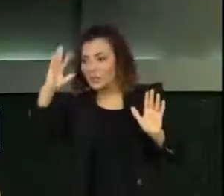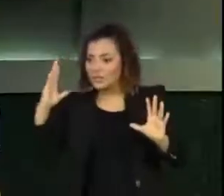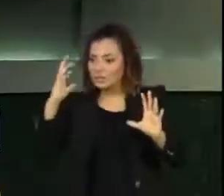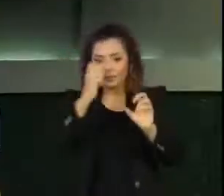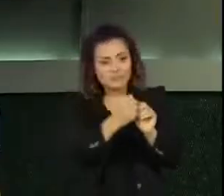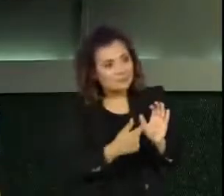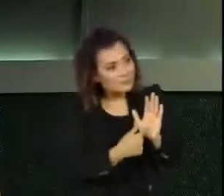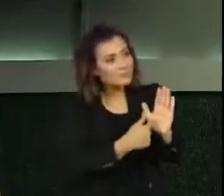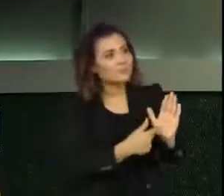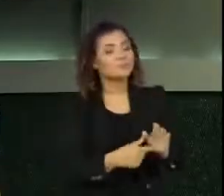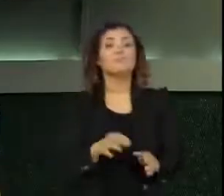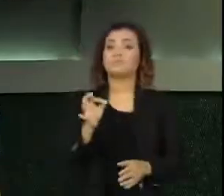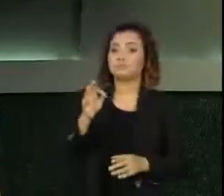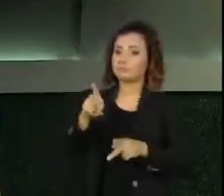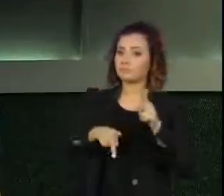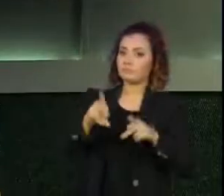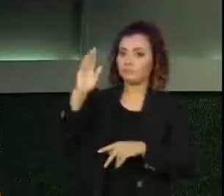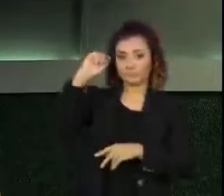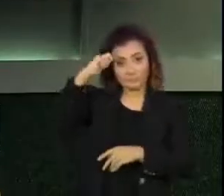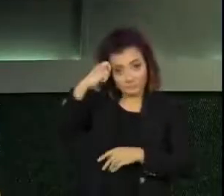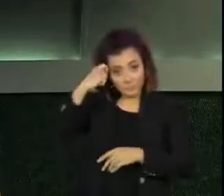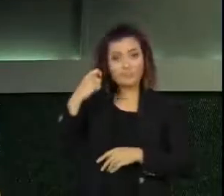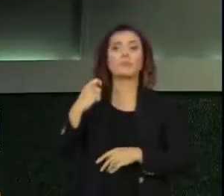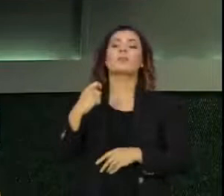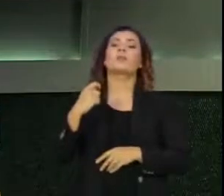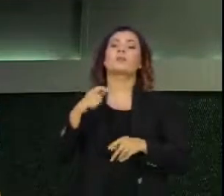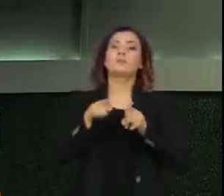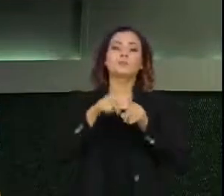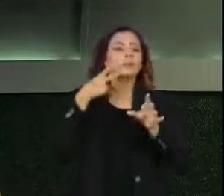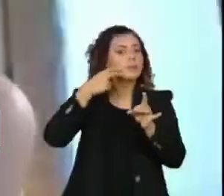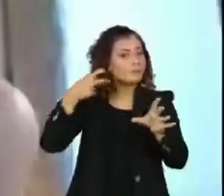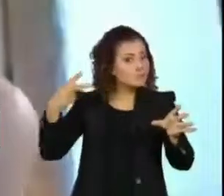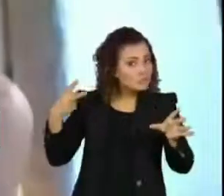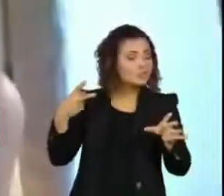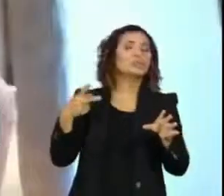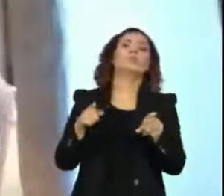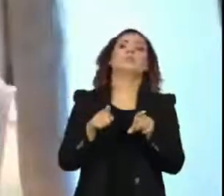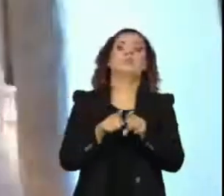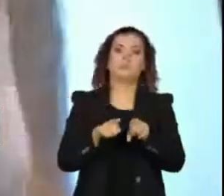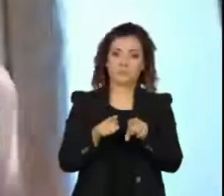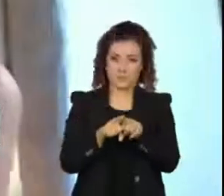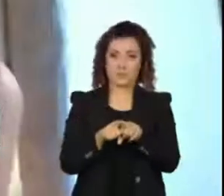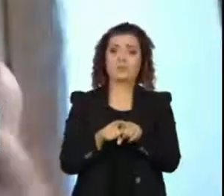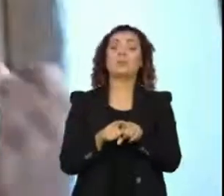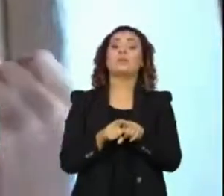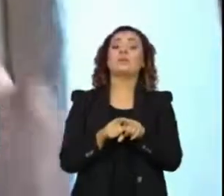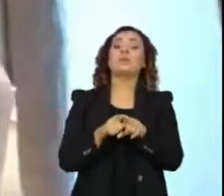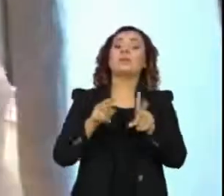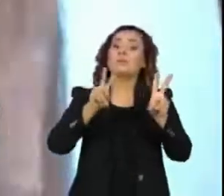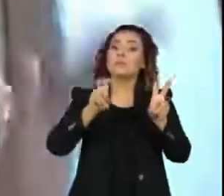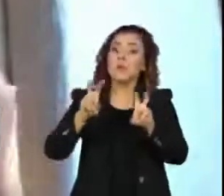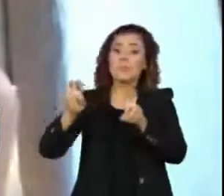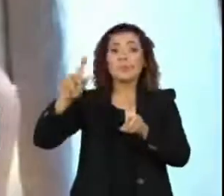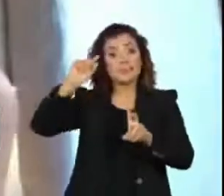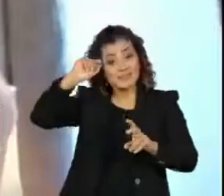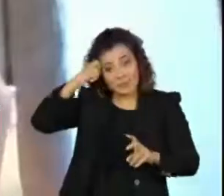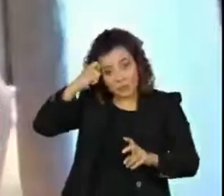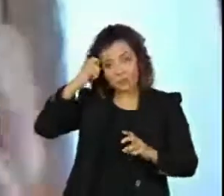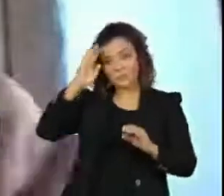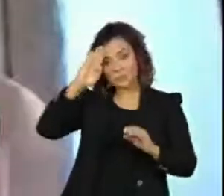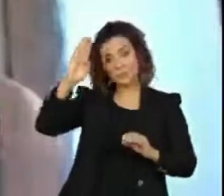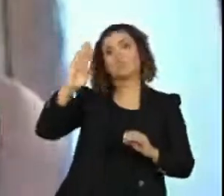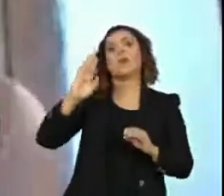É preciso dizer que as populações negras, assim como as indígenas também, mas vamos dizer, nesse caso, tratamos na enciclopédia negra das